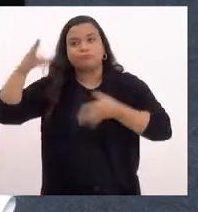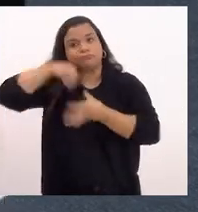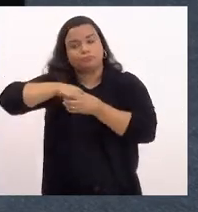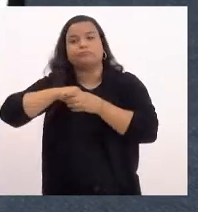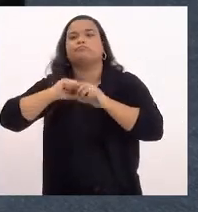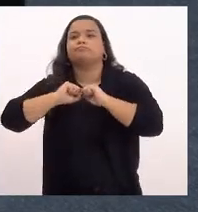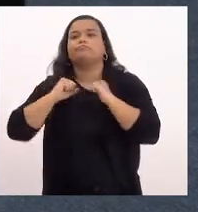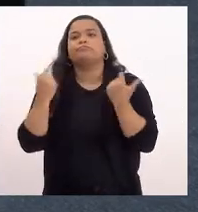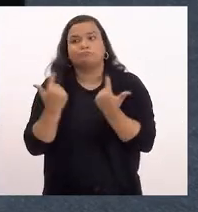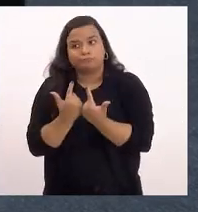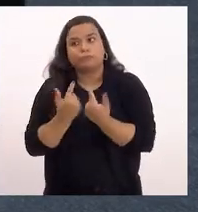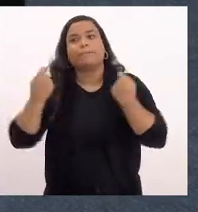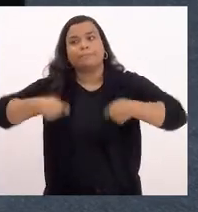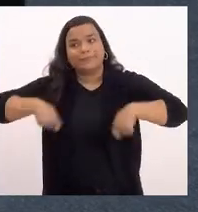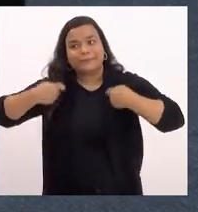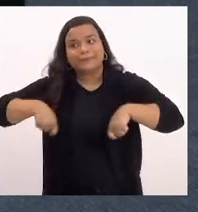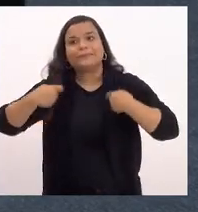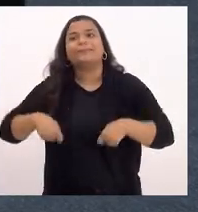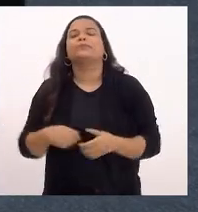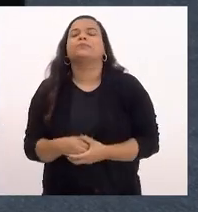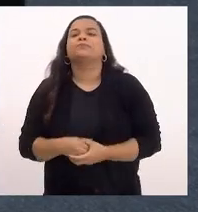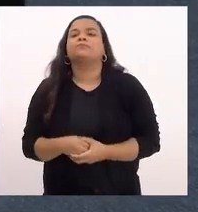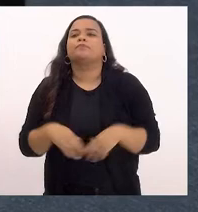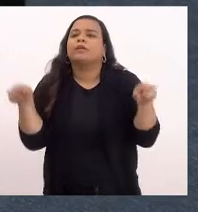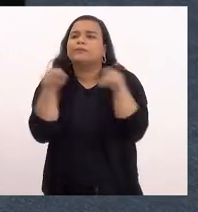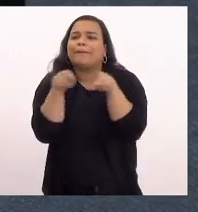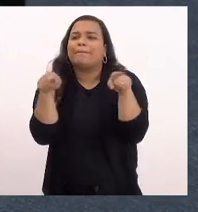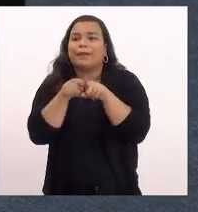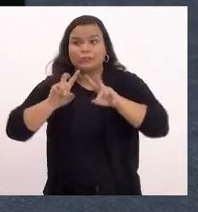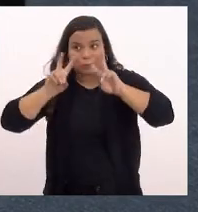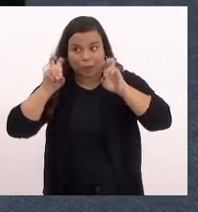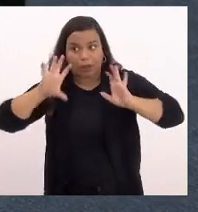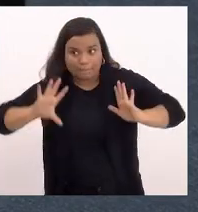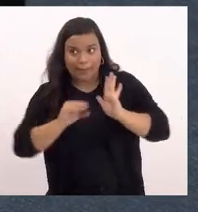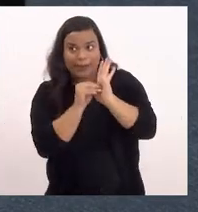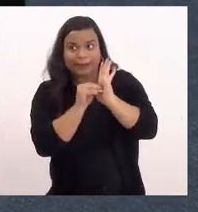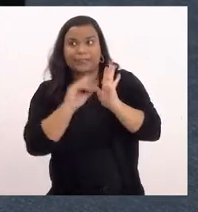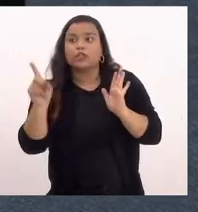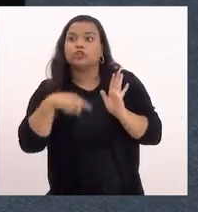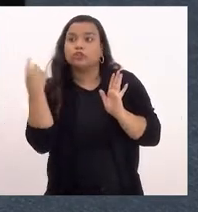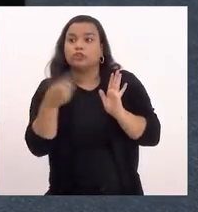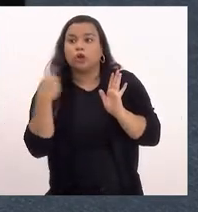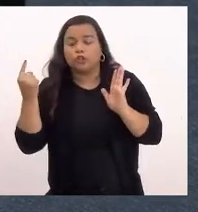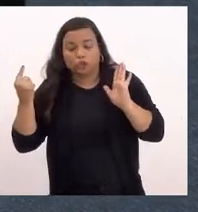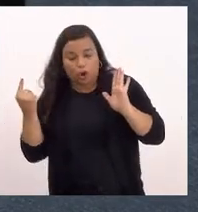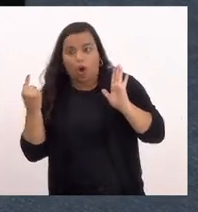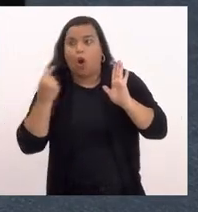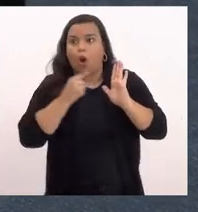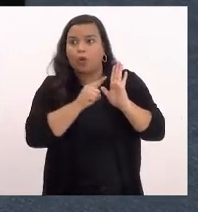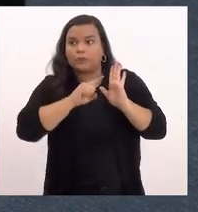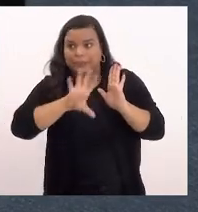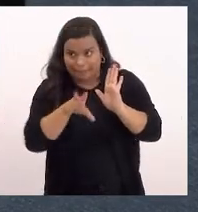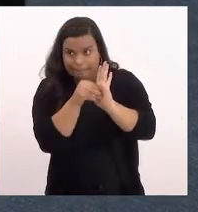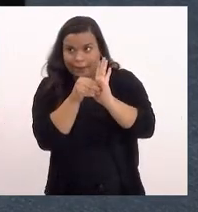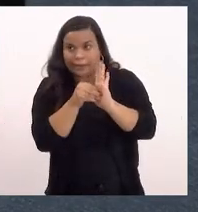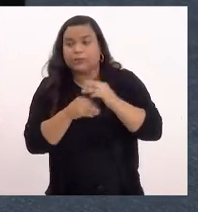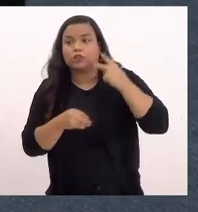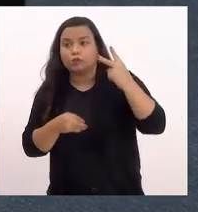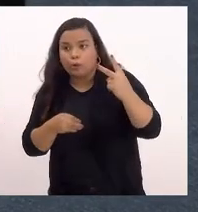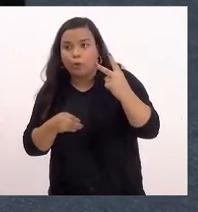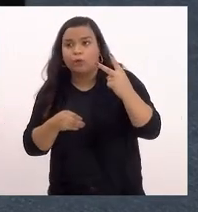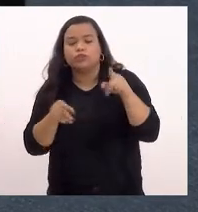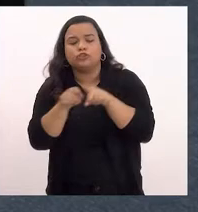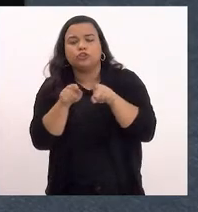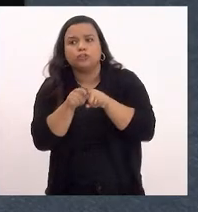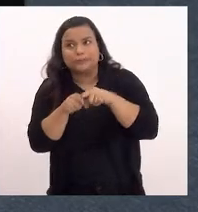Legislativa. Em relação às emendas, nós somos contrárias às emendas 2, 3